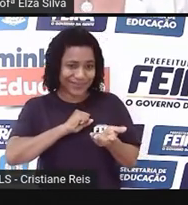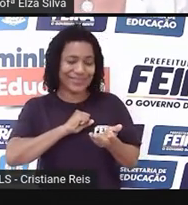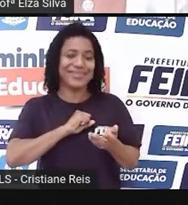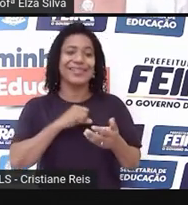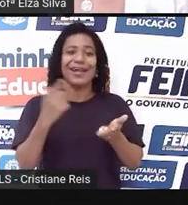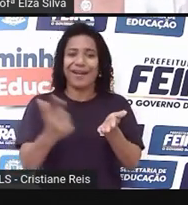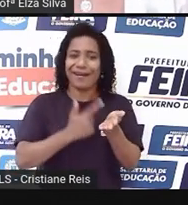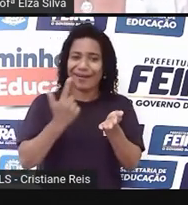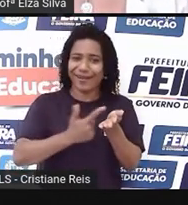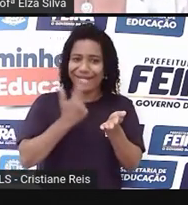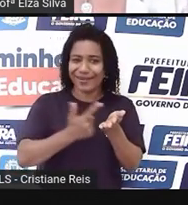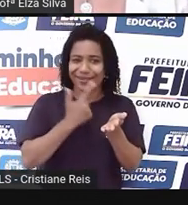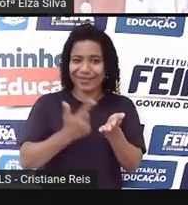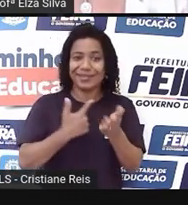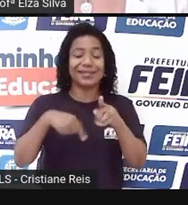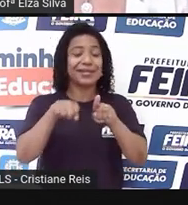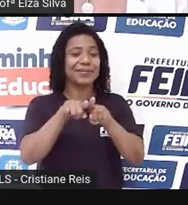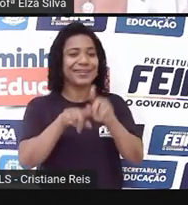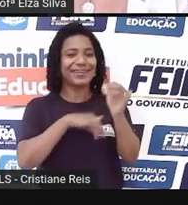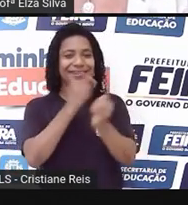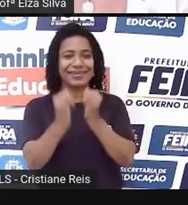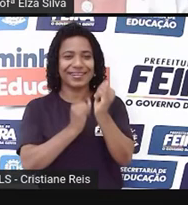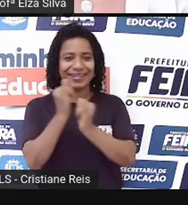livros e navegar na internet.